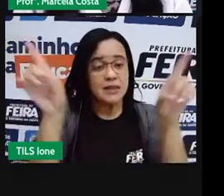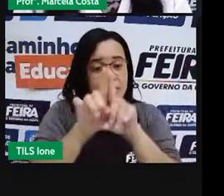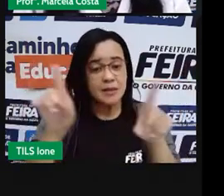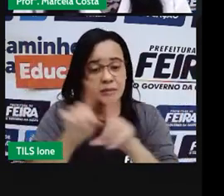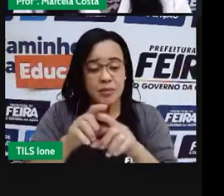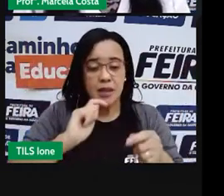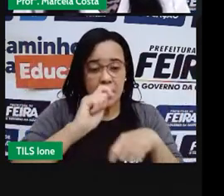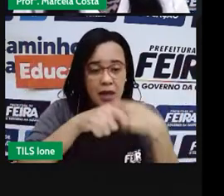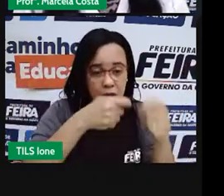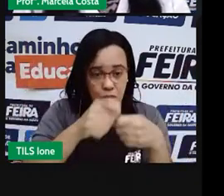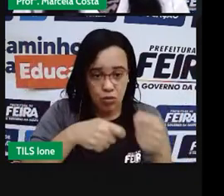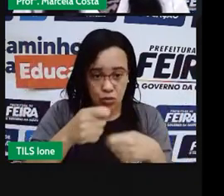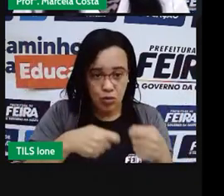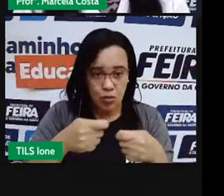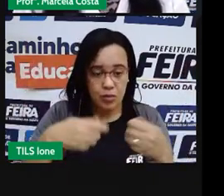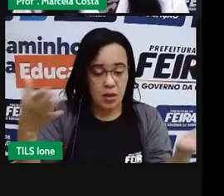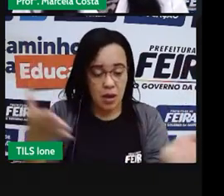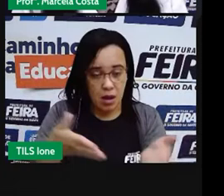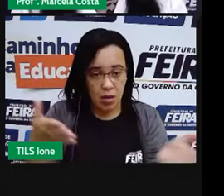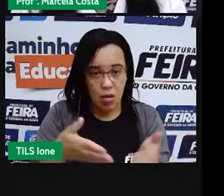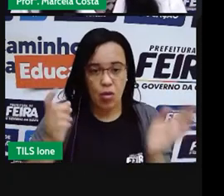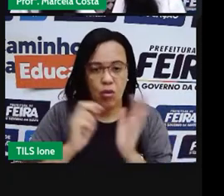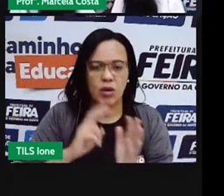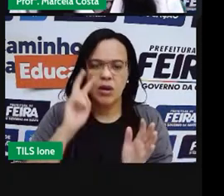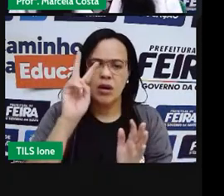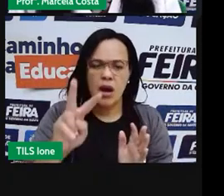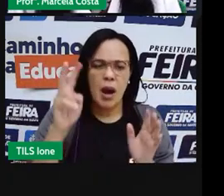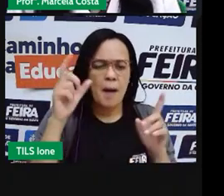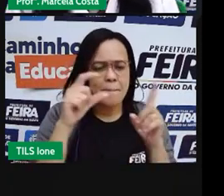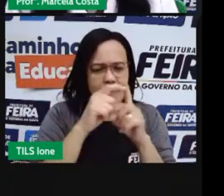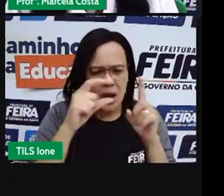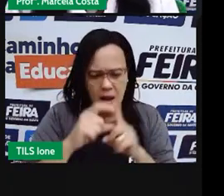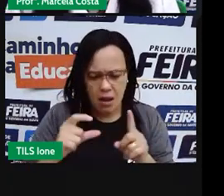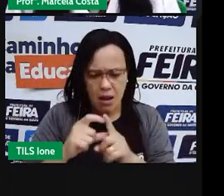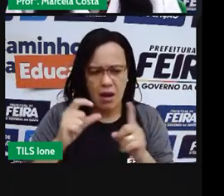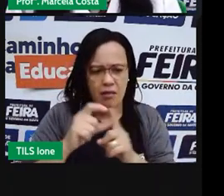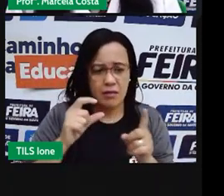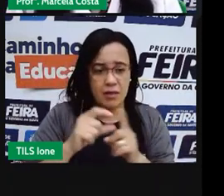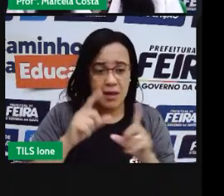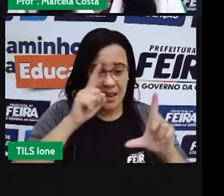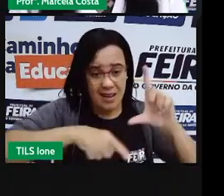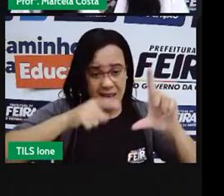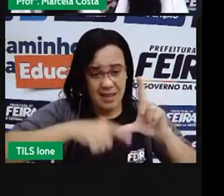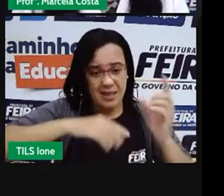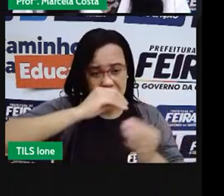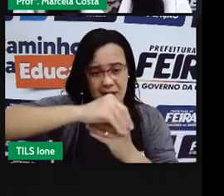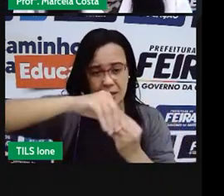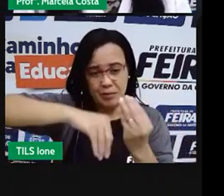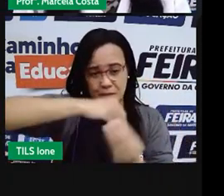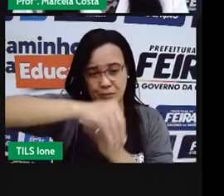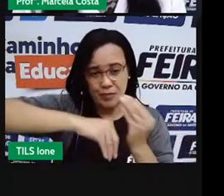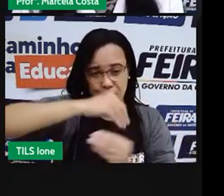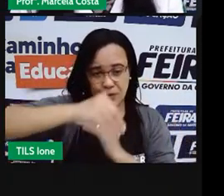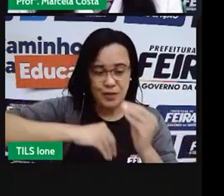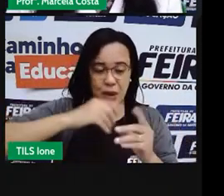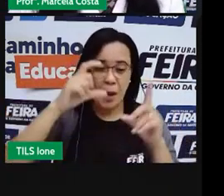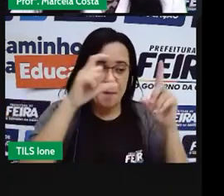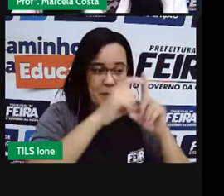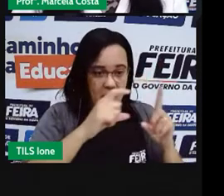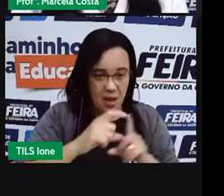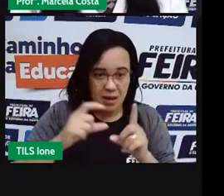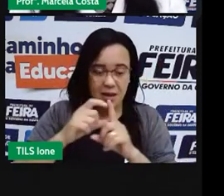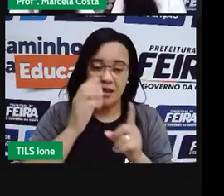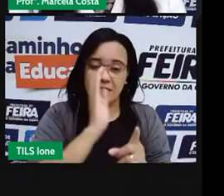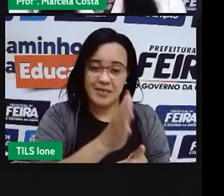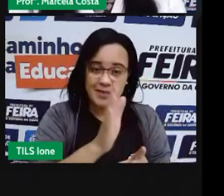palavras. Olha, tem várias letras no ensinado, falando essas palavras que a gente